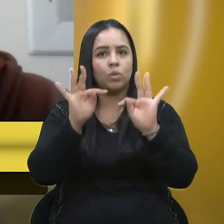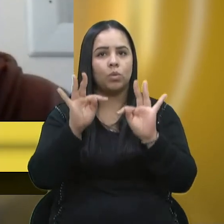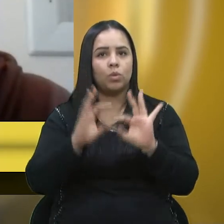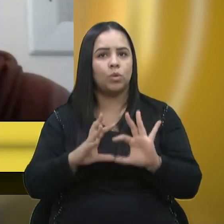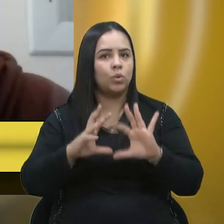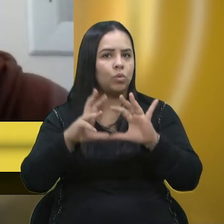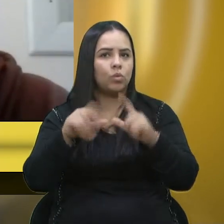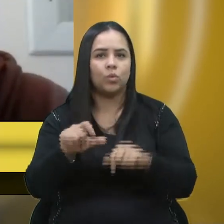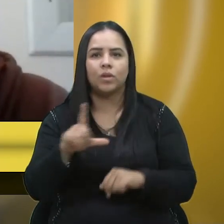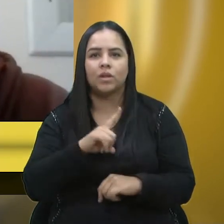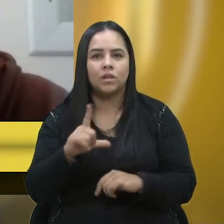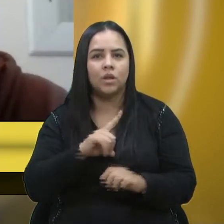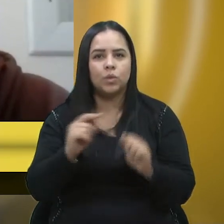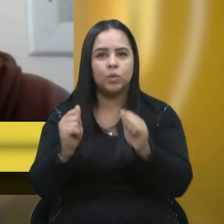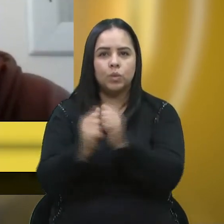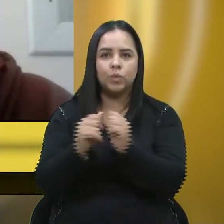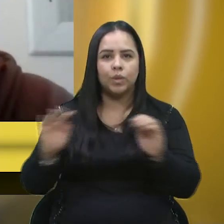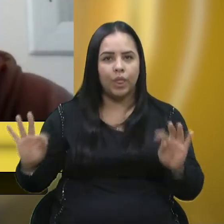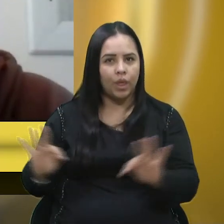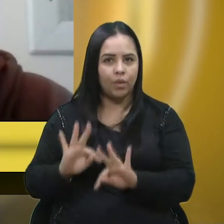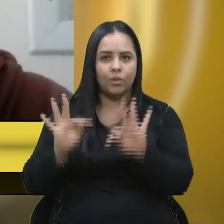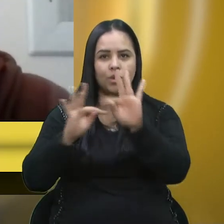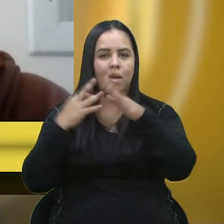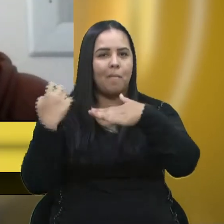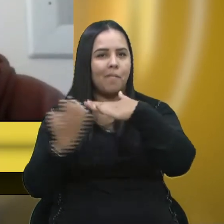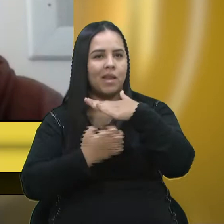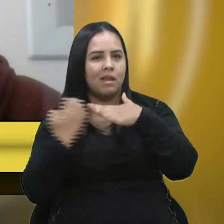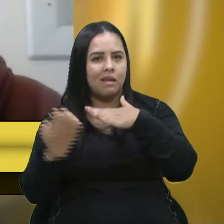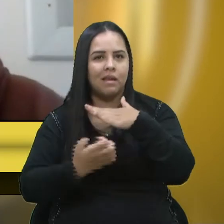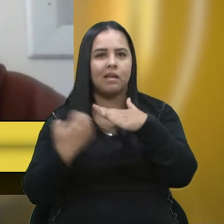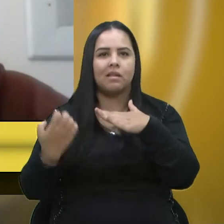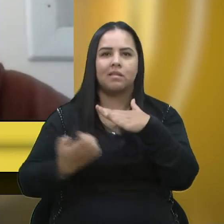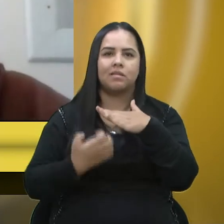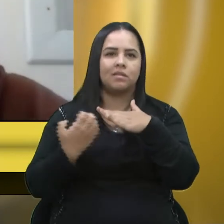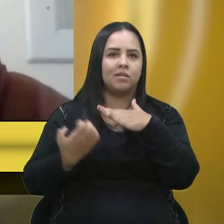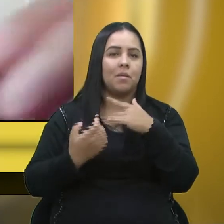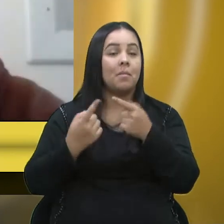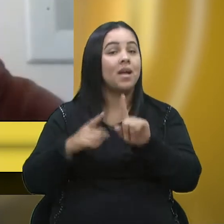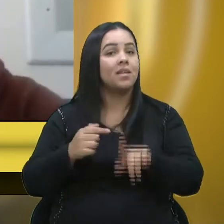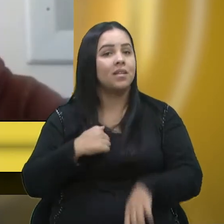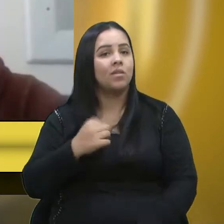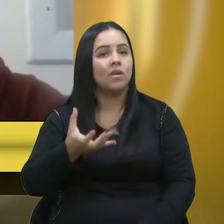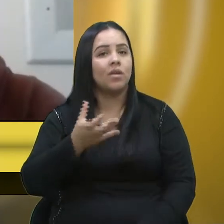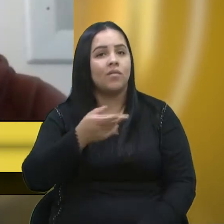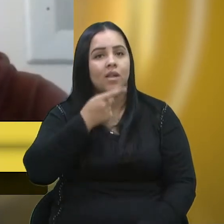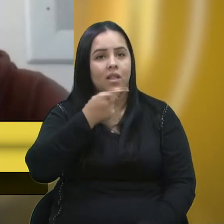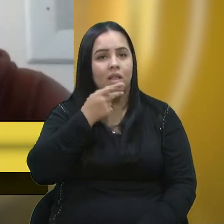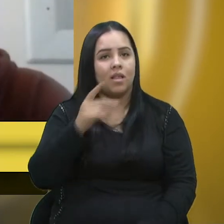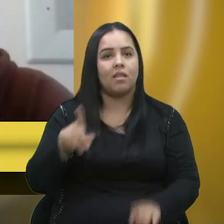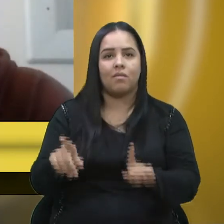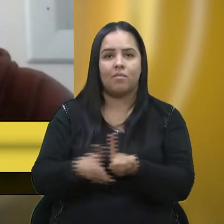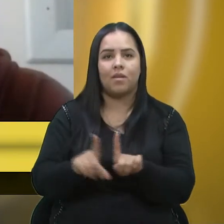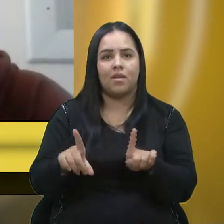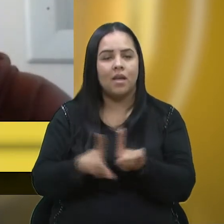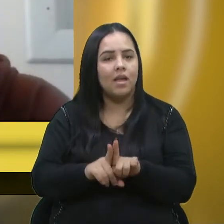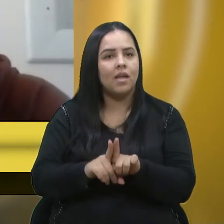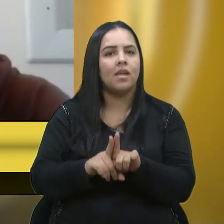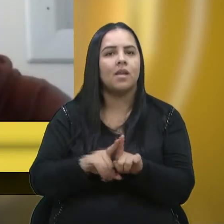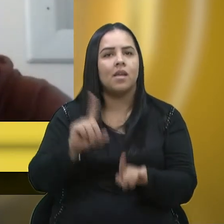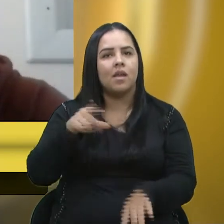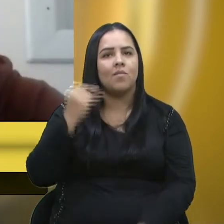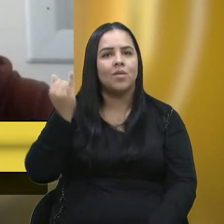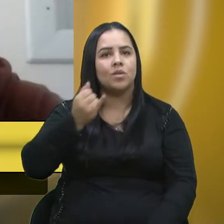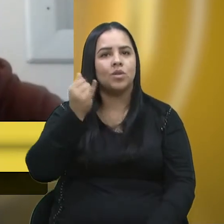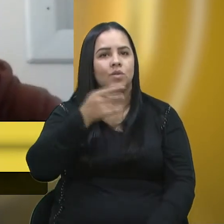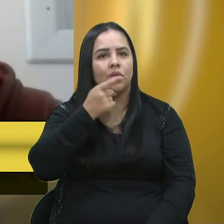advém dessa tecnologia enquanto empresa, startups. Mas eu gostaria de falar também e destacar aqui, vereadores